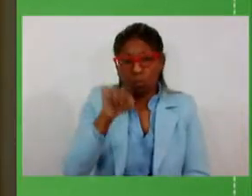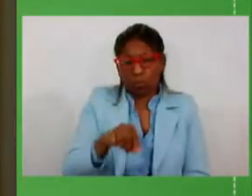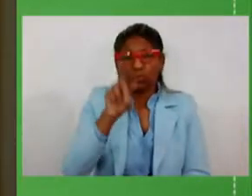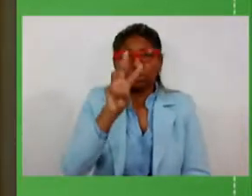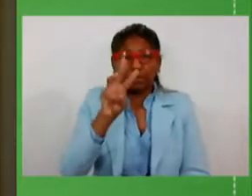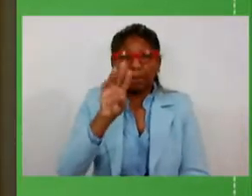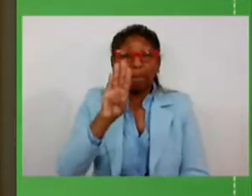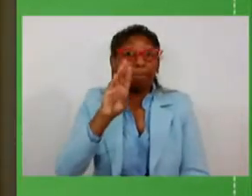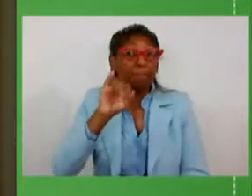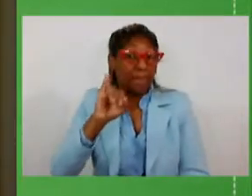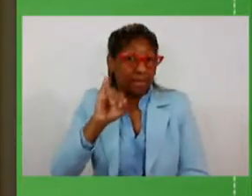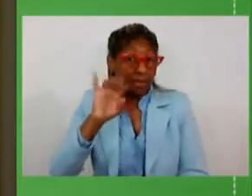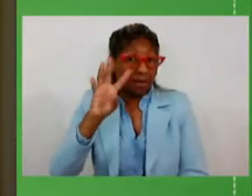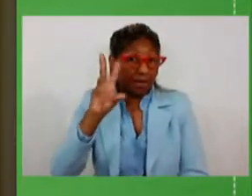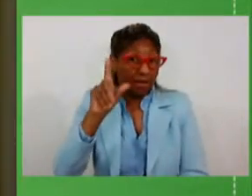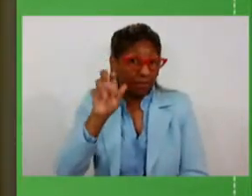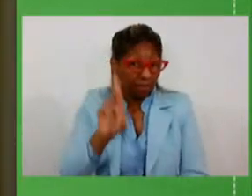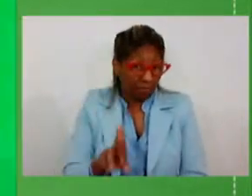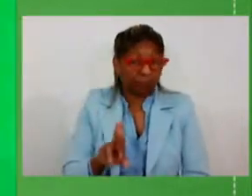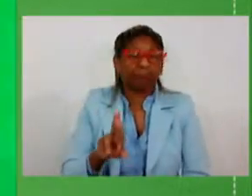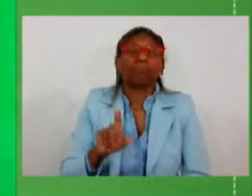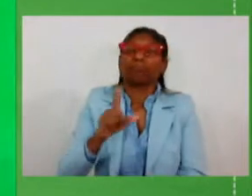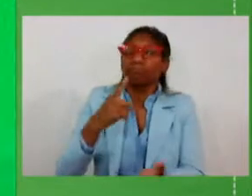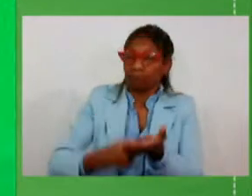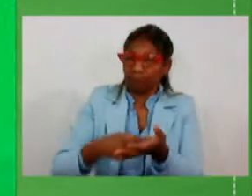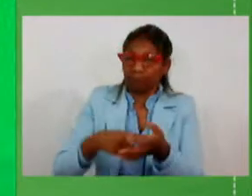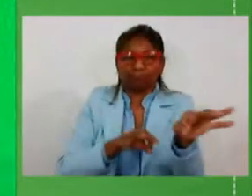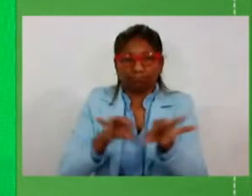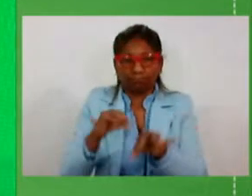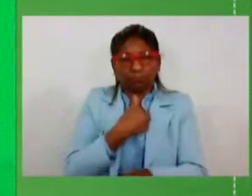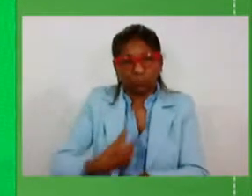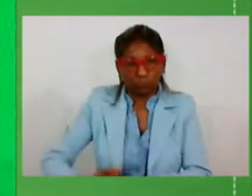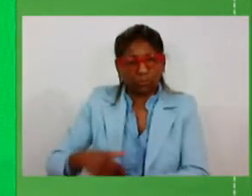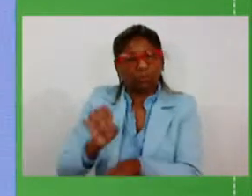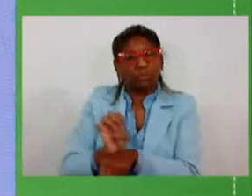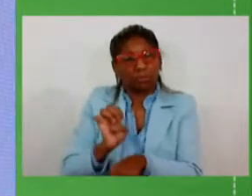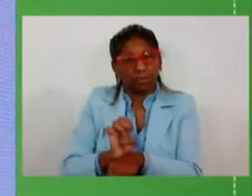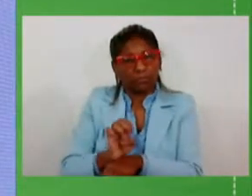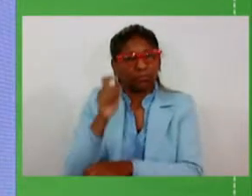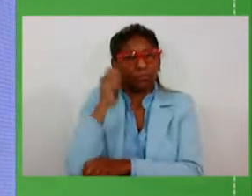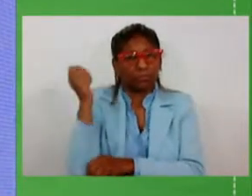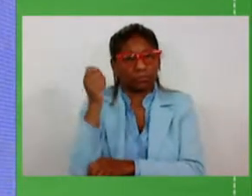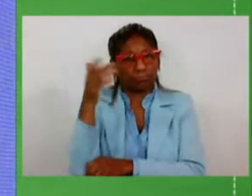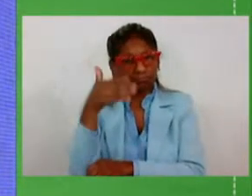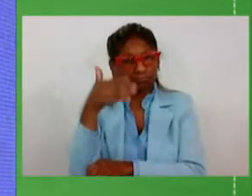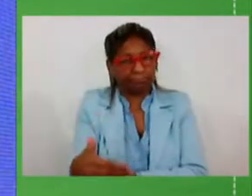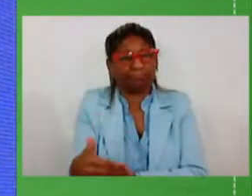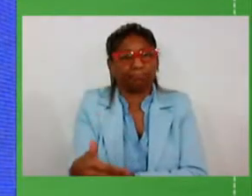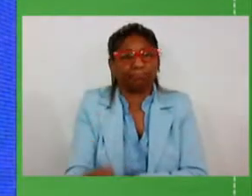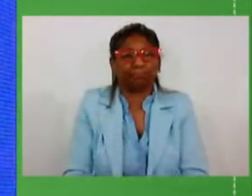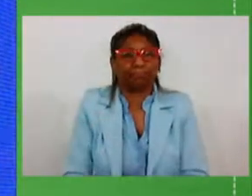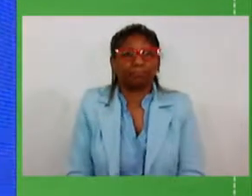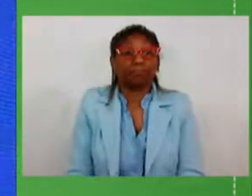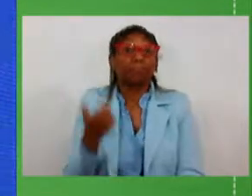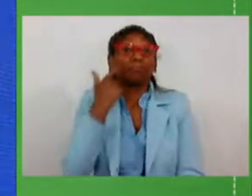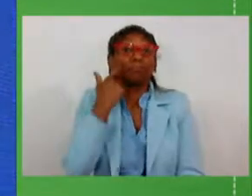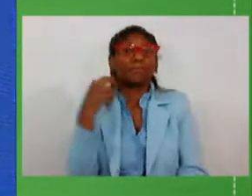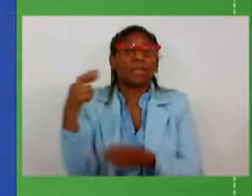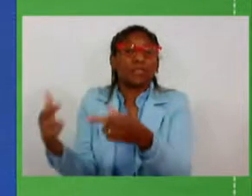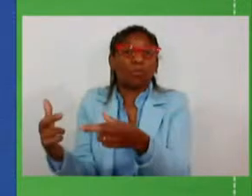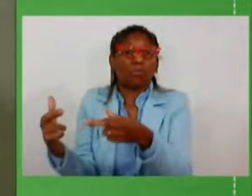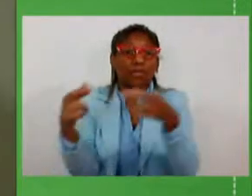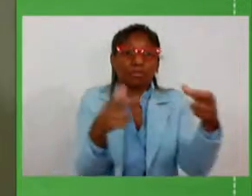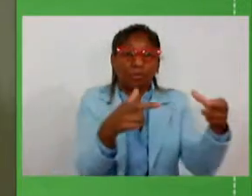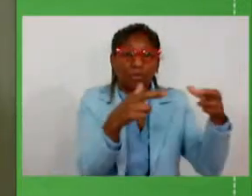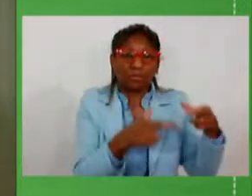de reais que projetamos de investimentos públicos aqui no Estado. A partir de agora, olhando região, a região,